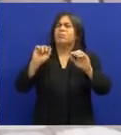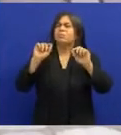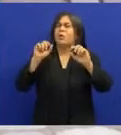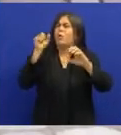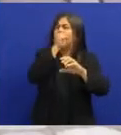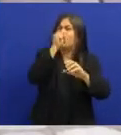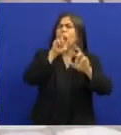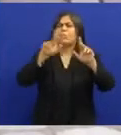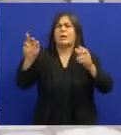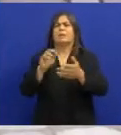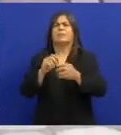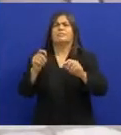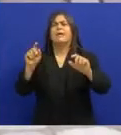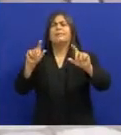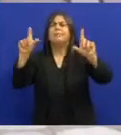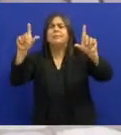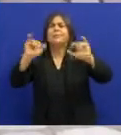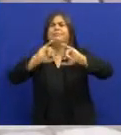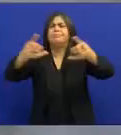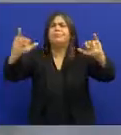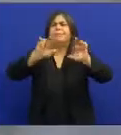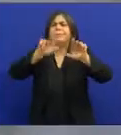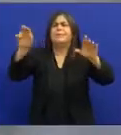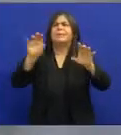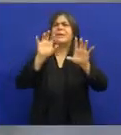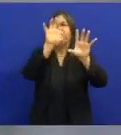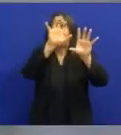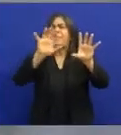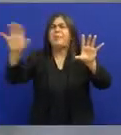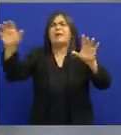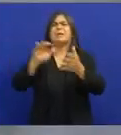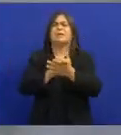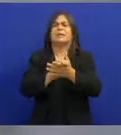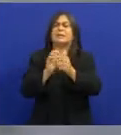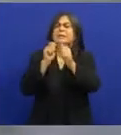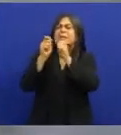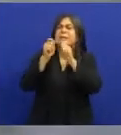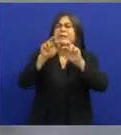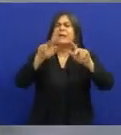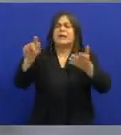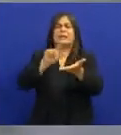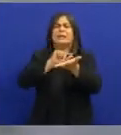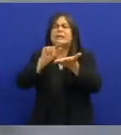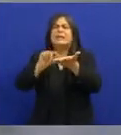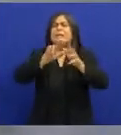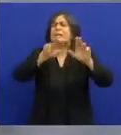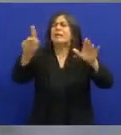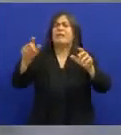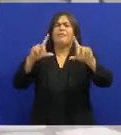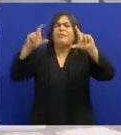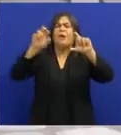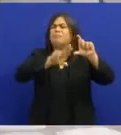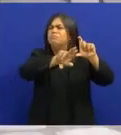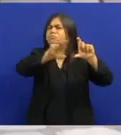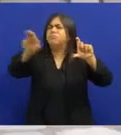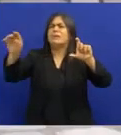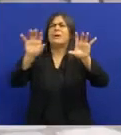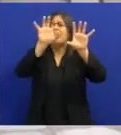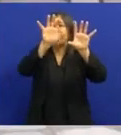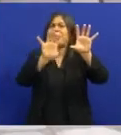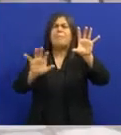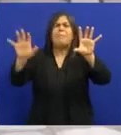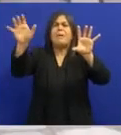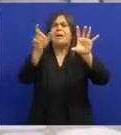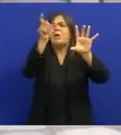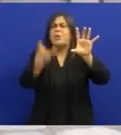Encartes de programas que o Jackson participou Temos documentários Arquivos Fotos Registros de